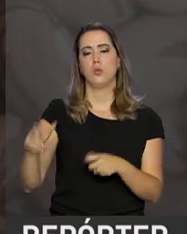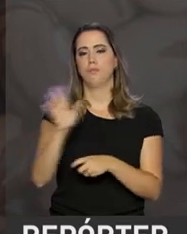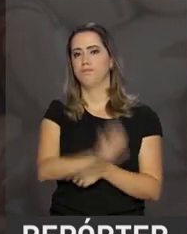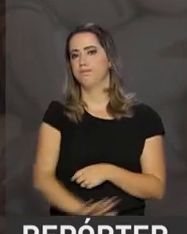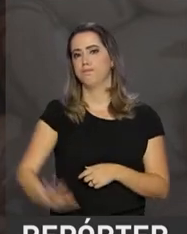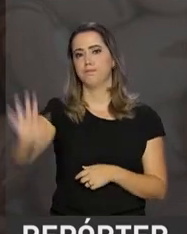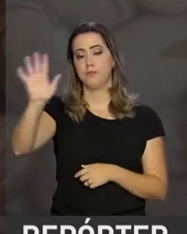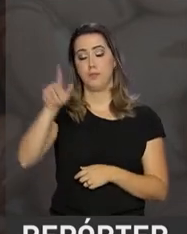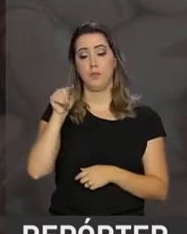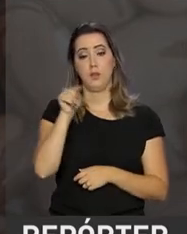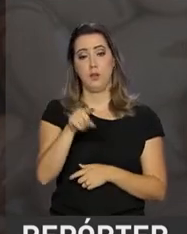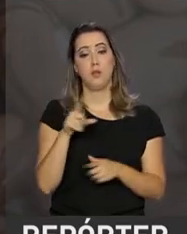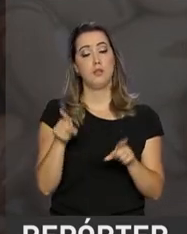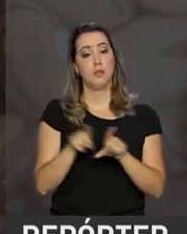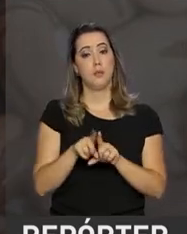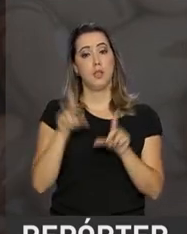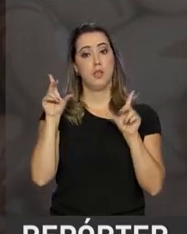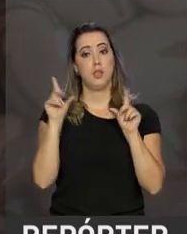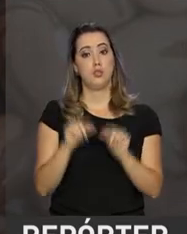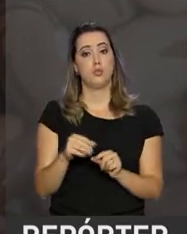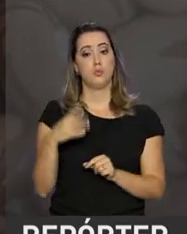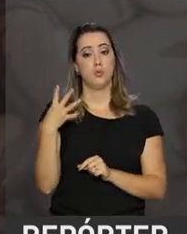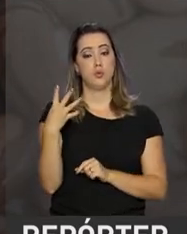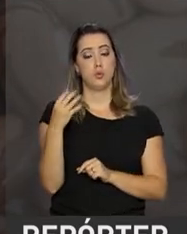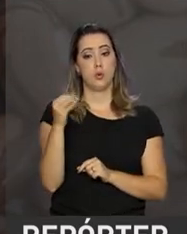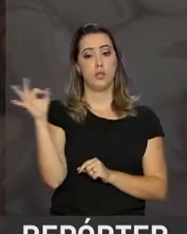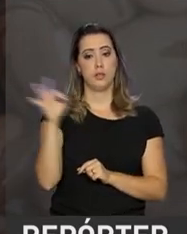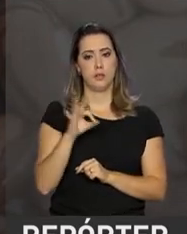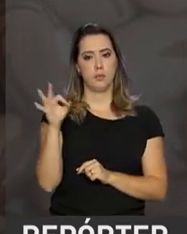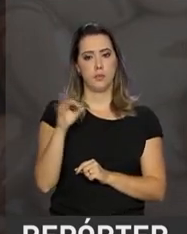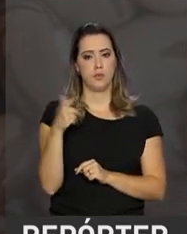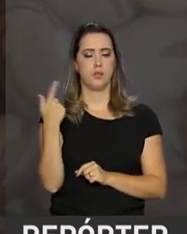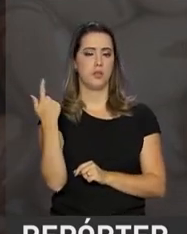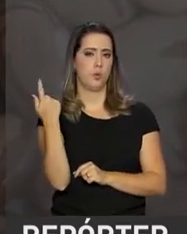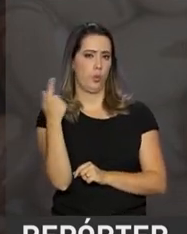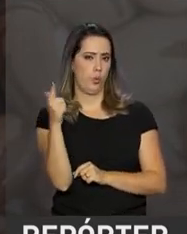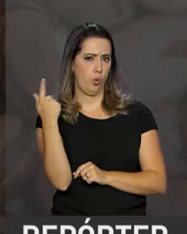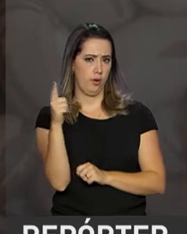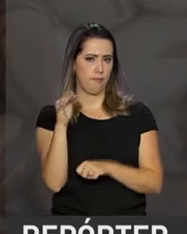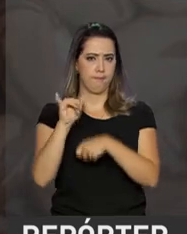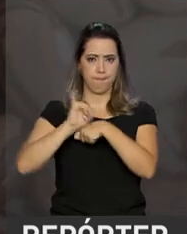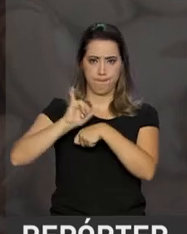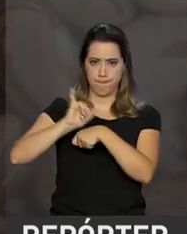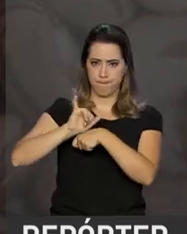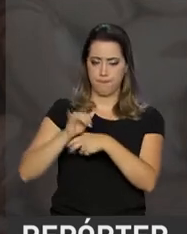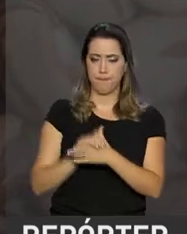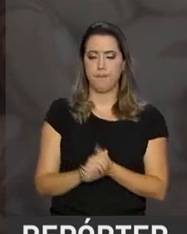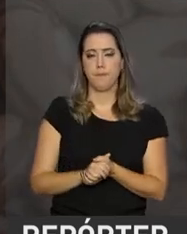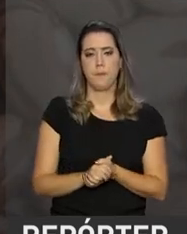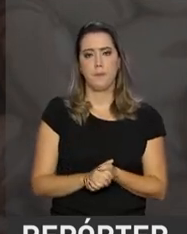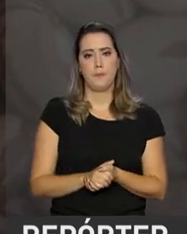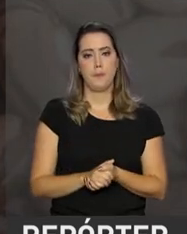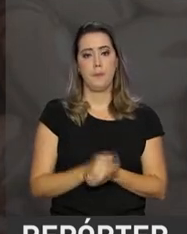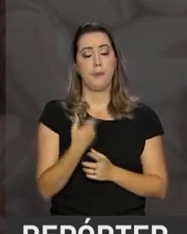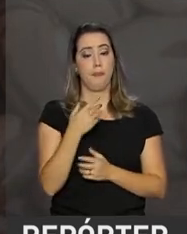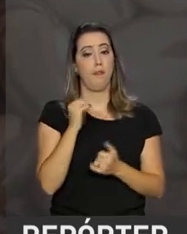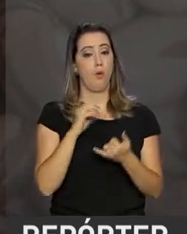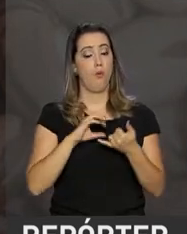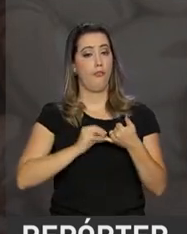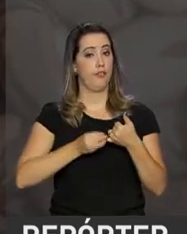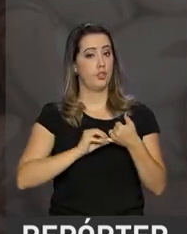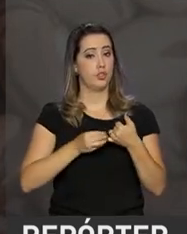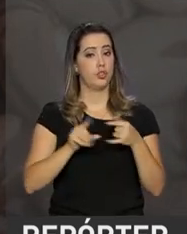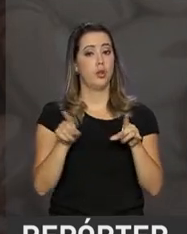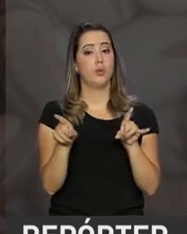pesquisadas e redução de até 40%, como foi o caso de Goiânia, capital de Goiás. E o feijão também